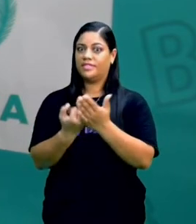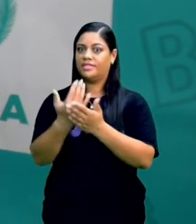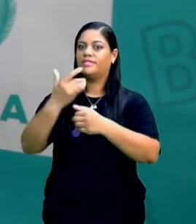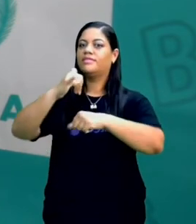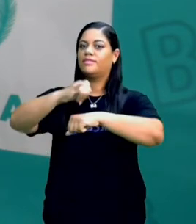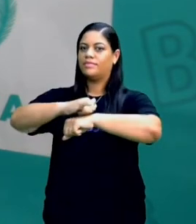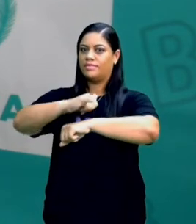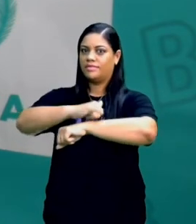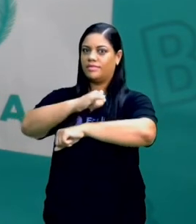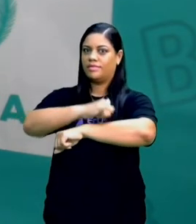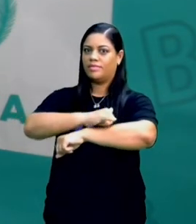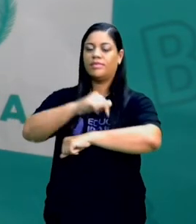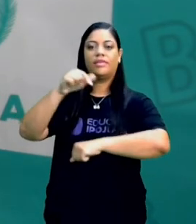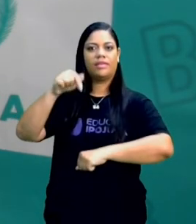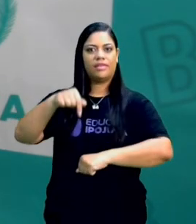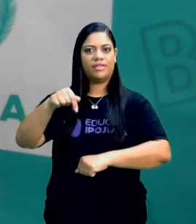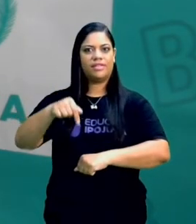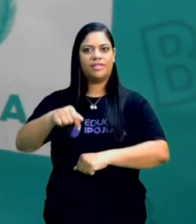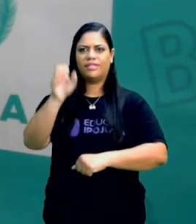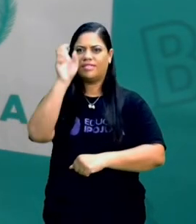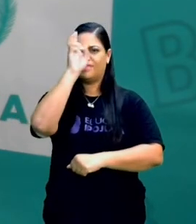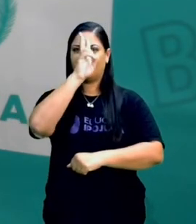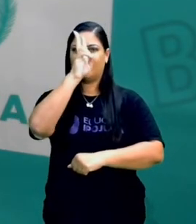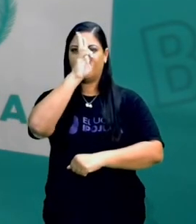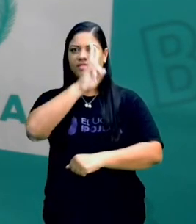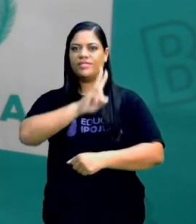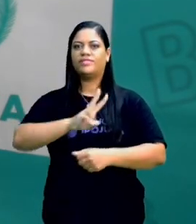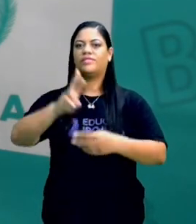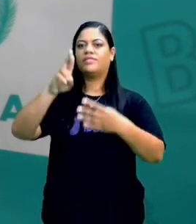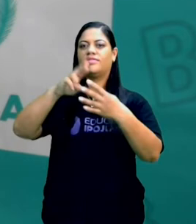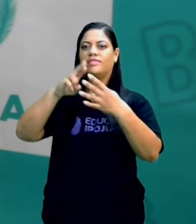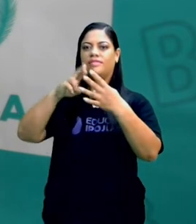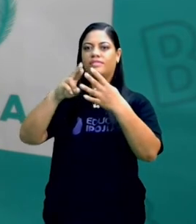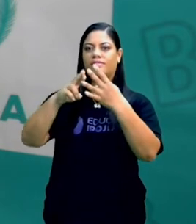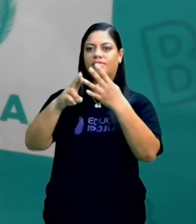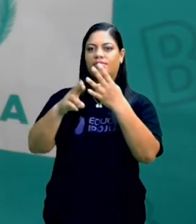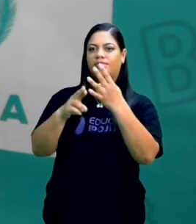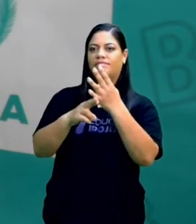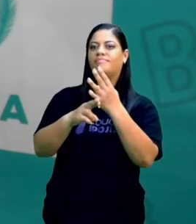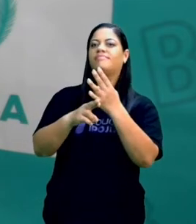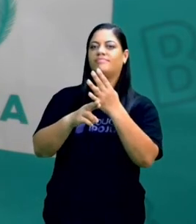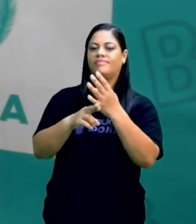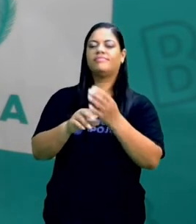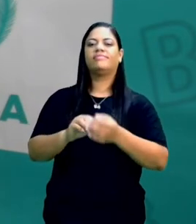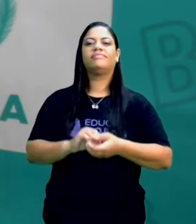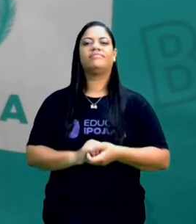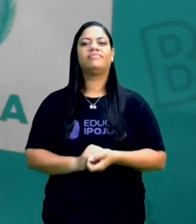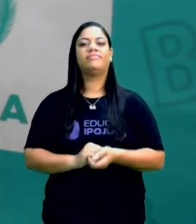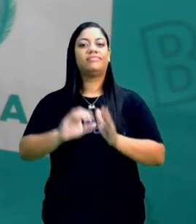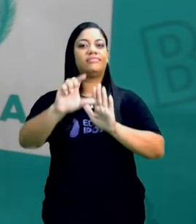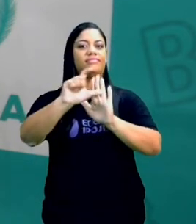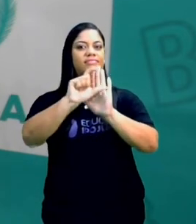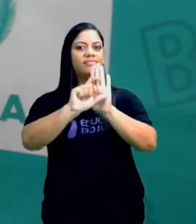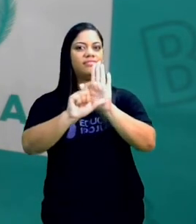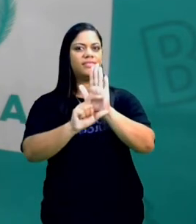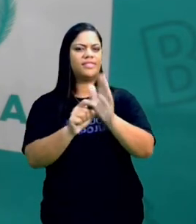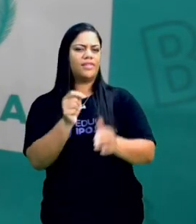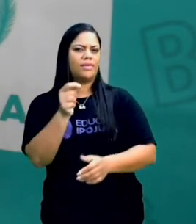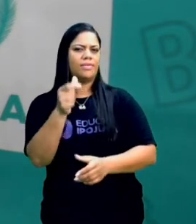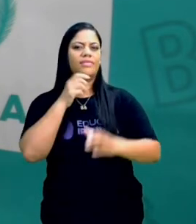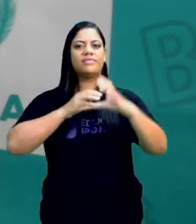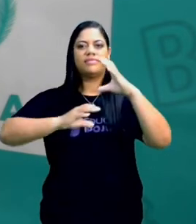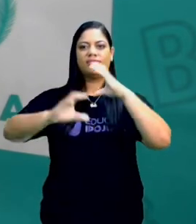o sapo. Já aqui foi contada uma história em versos, rimando, e dá quase para se cantar.